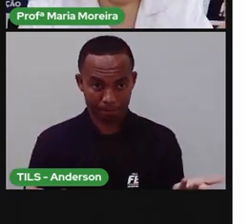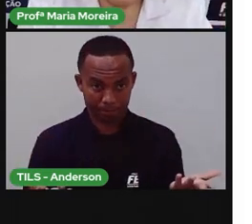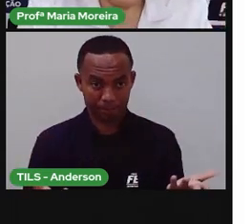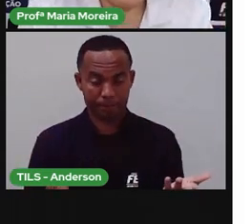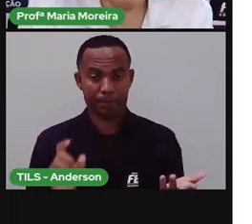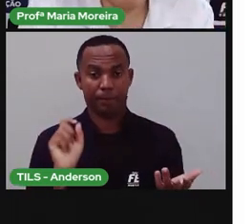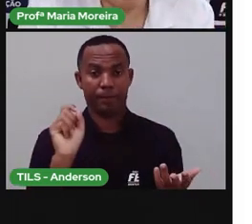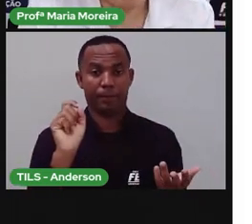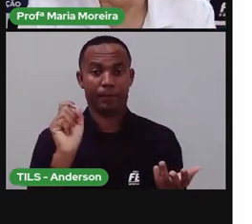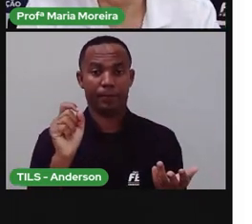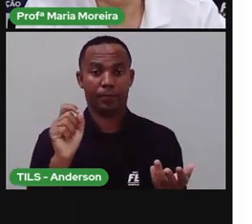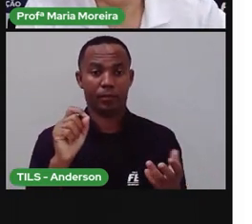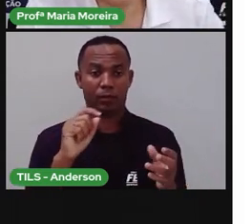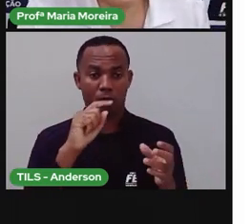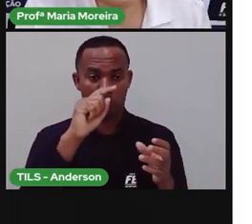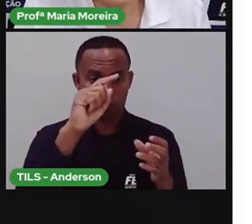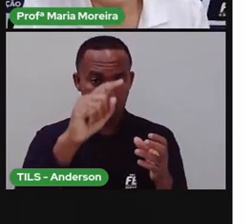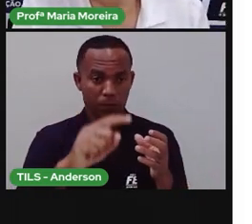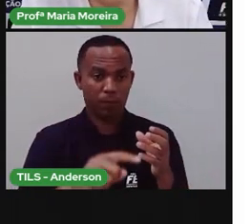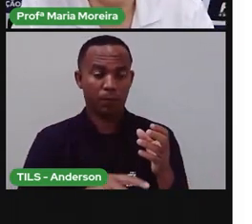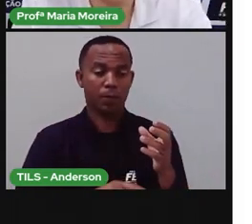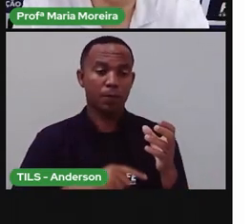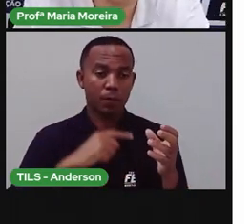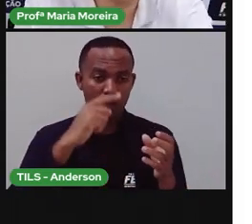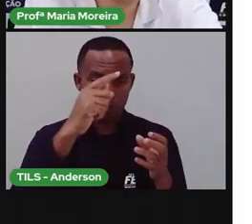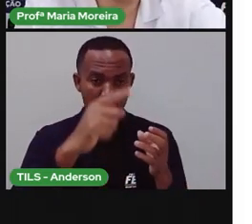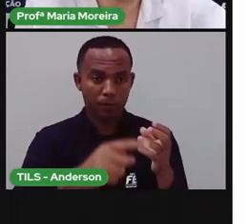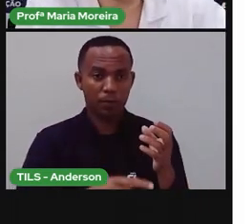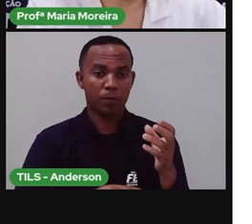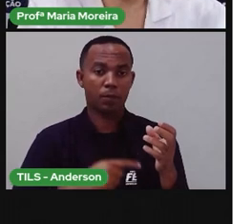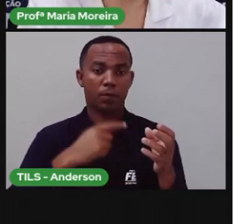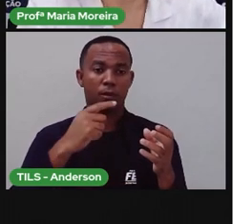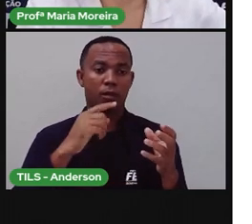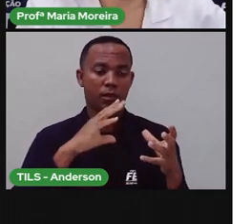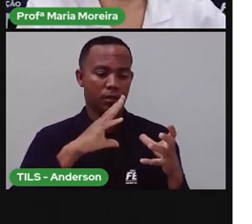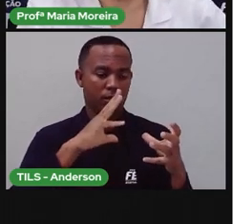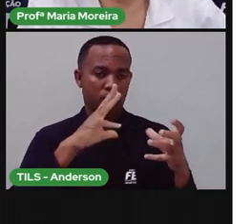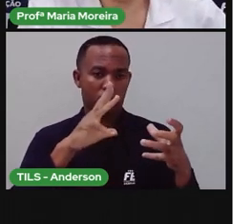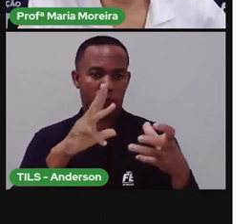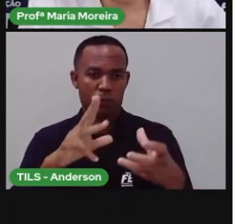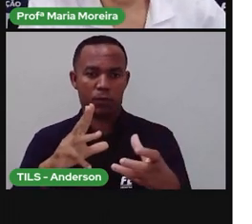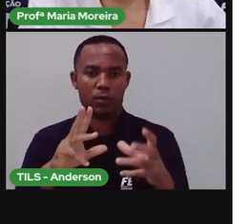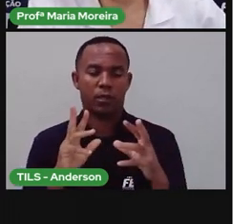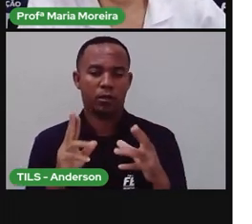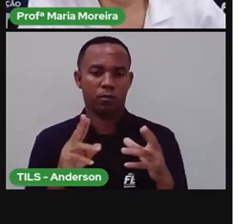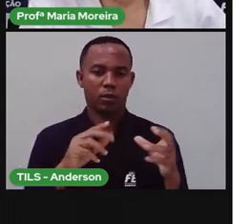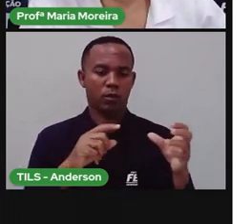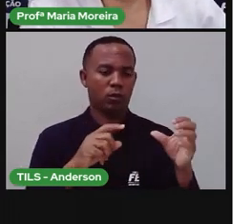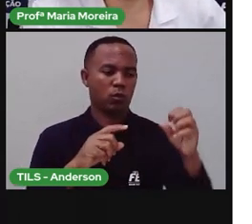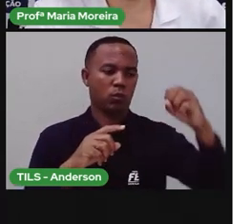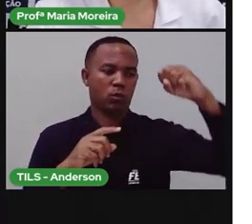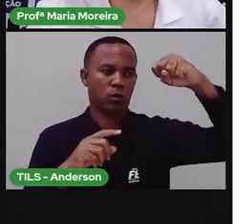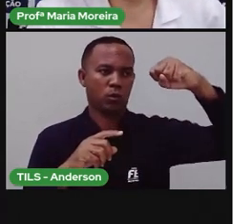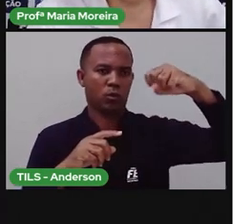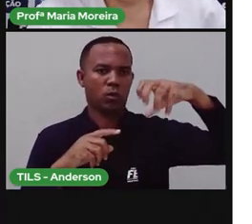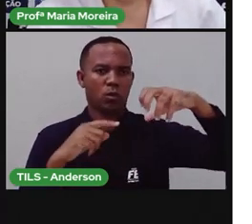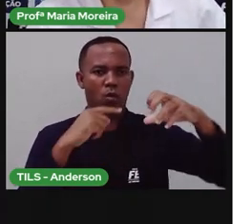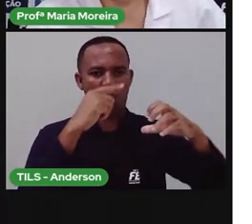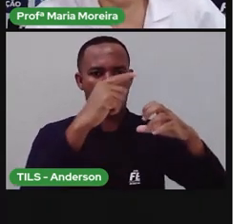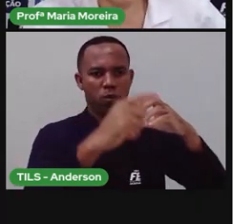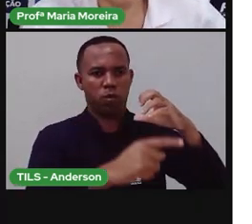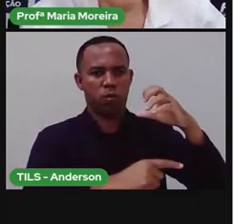Outra consequência, né? Do movimento de translação, que é essa volta que a Terra dá em torno do Sol, é o quê? A ocorrência das